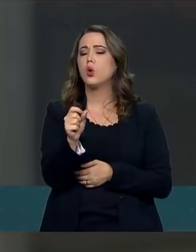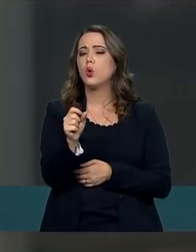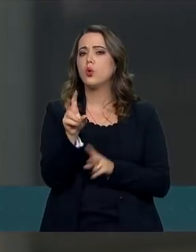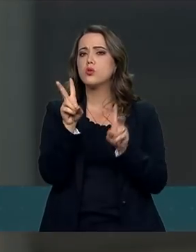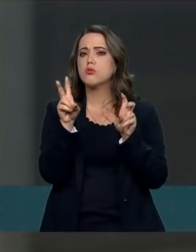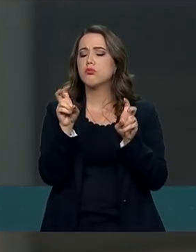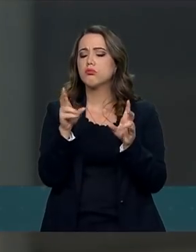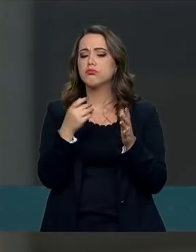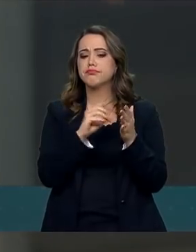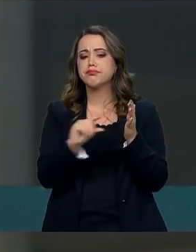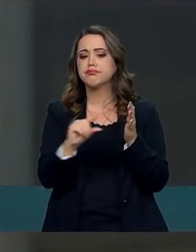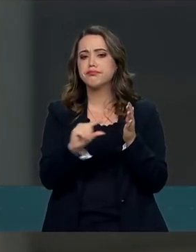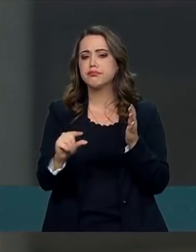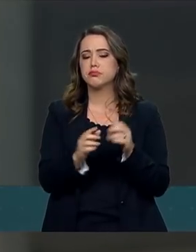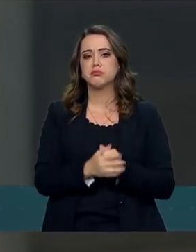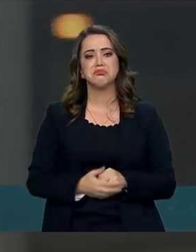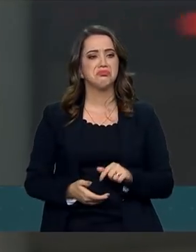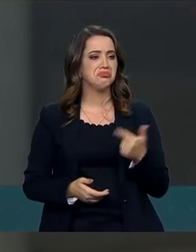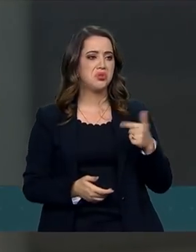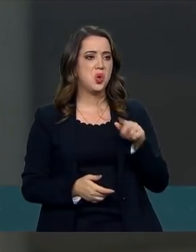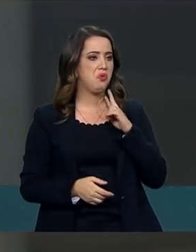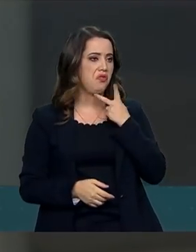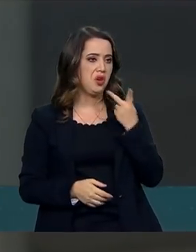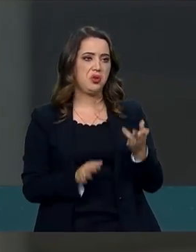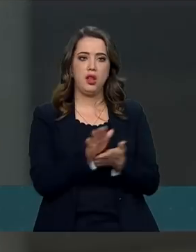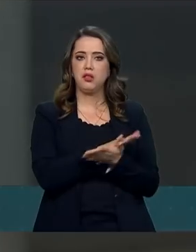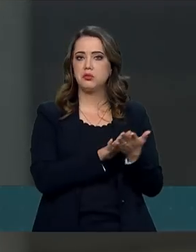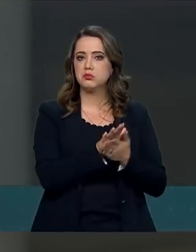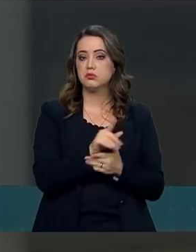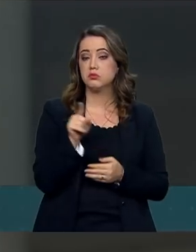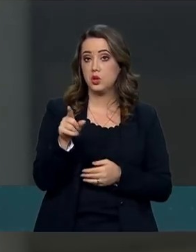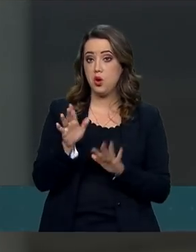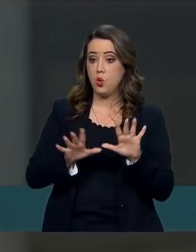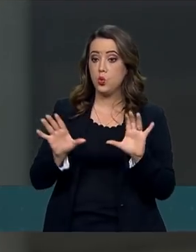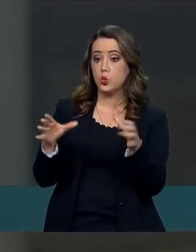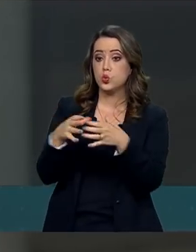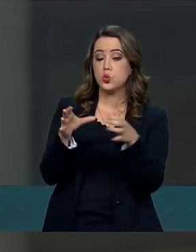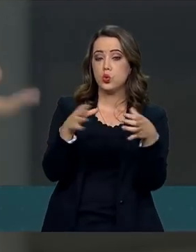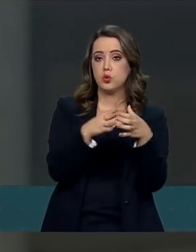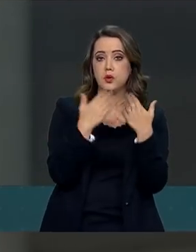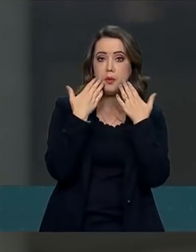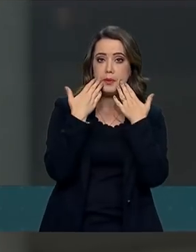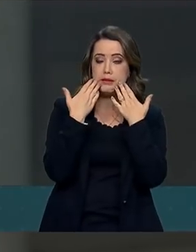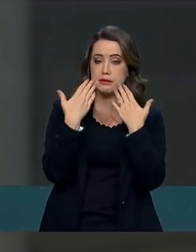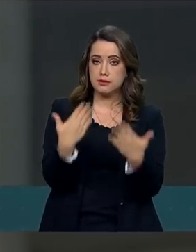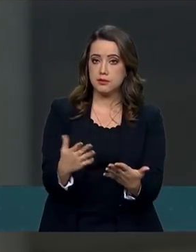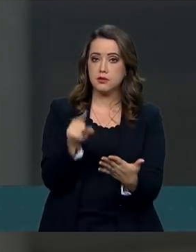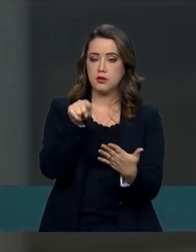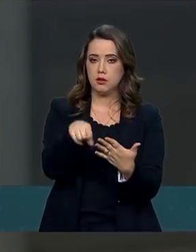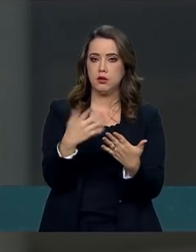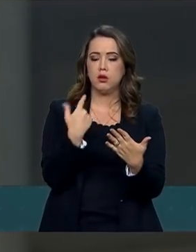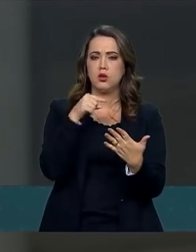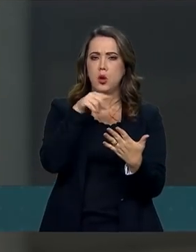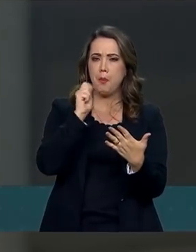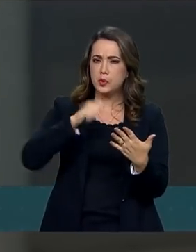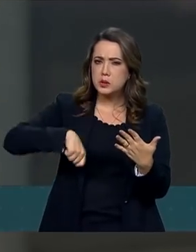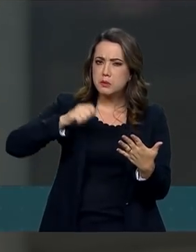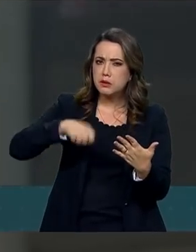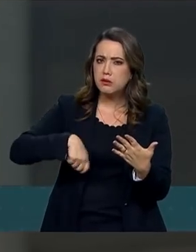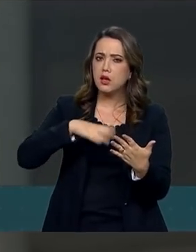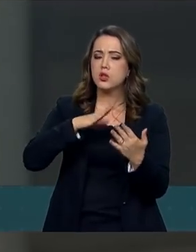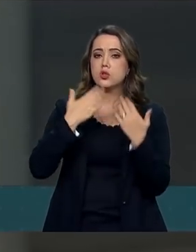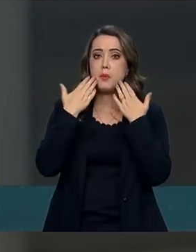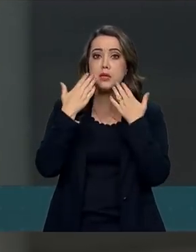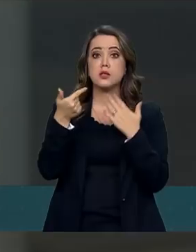uma outra questão. Alguns partidos estão ventilando a possibilidade de apresentar um substitutivo à PEC da